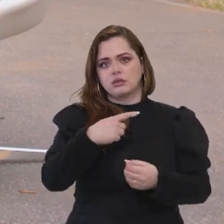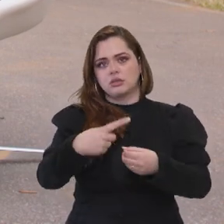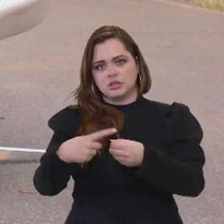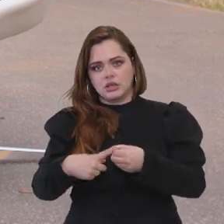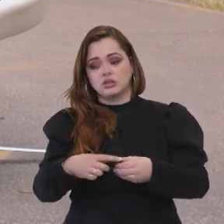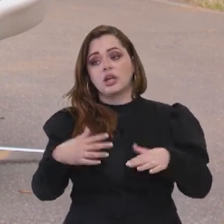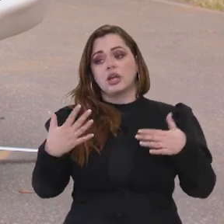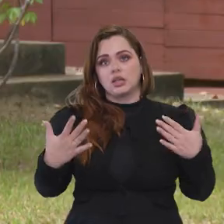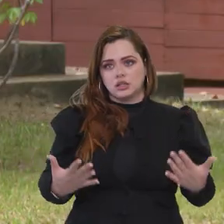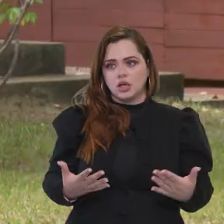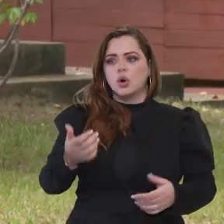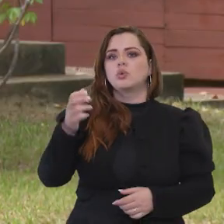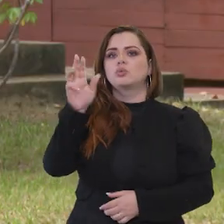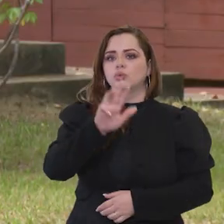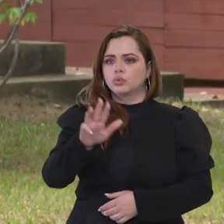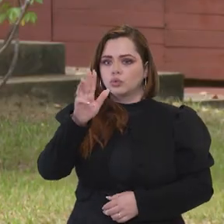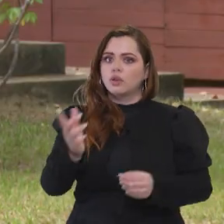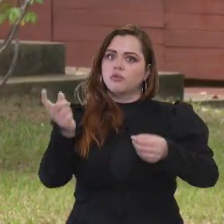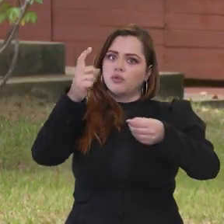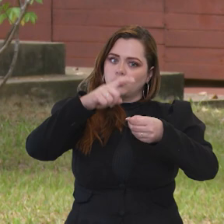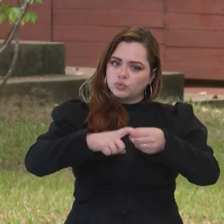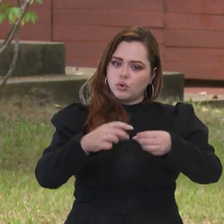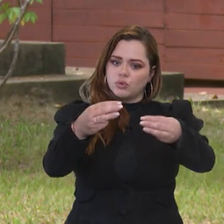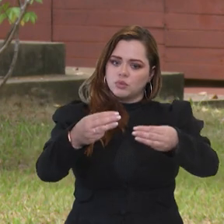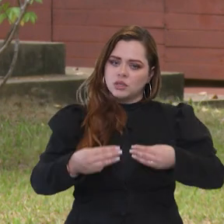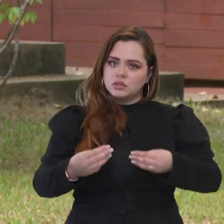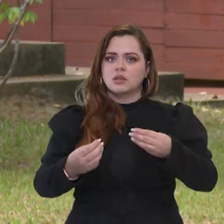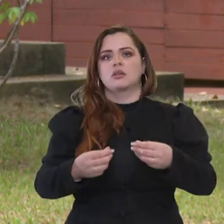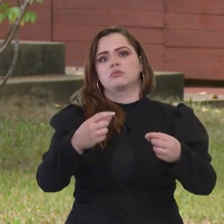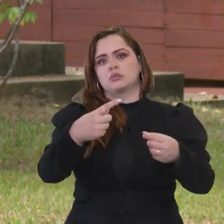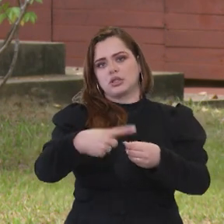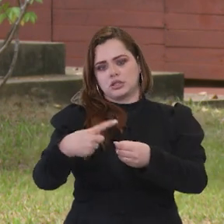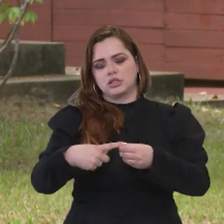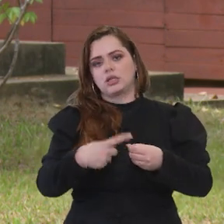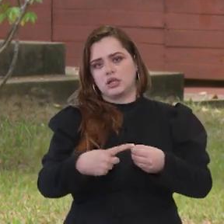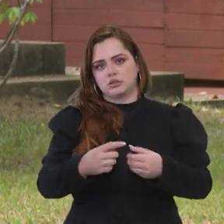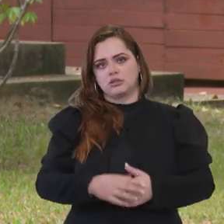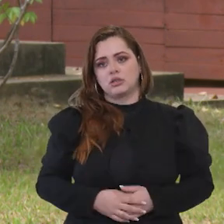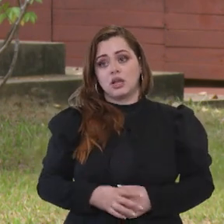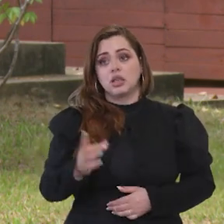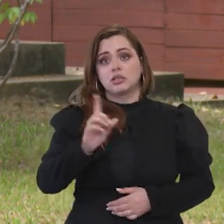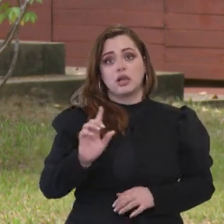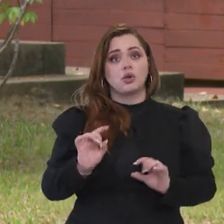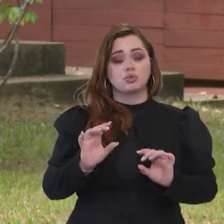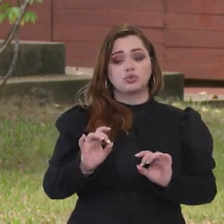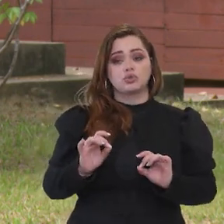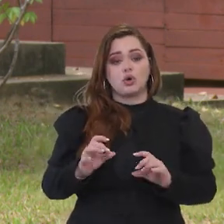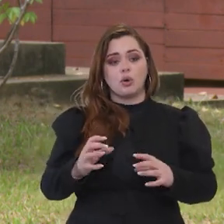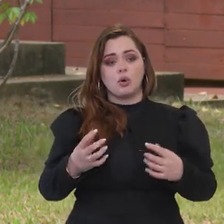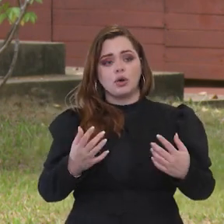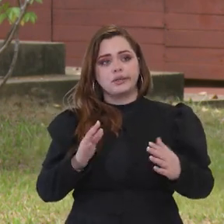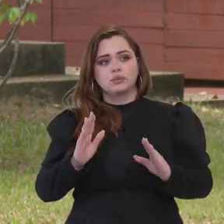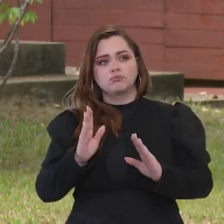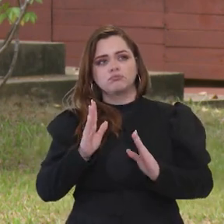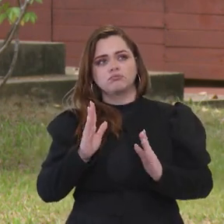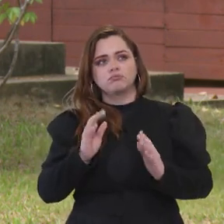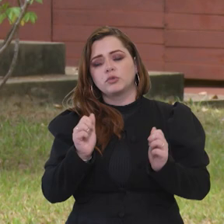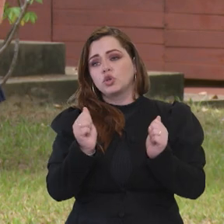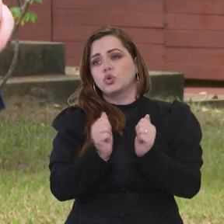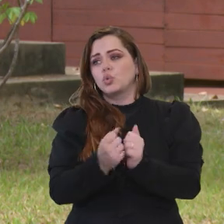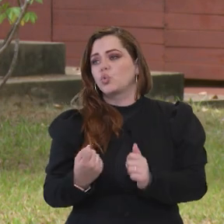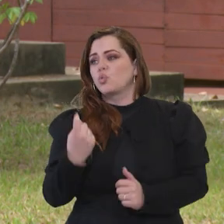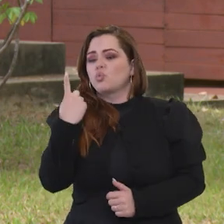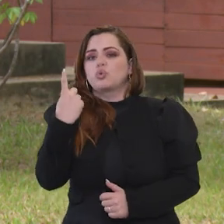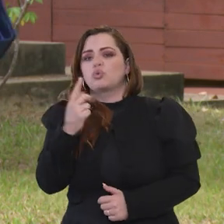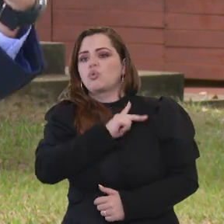E foi por essa razão que o presidente Lula recriou o Ministério das Cidades e é por isso que a gente tem feito esse diálogo não só internamente, mas